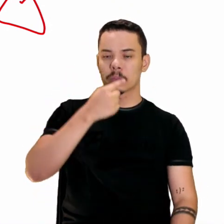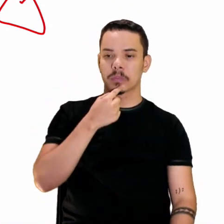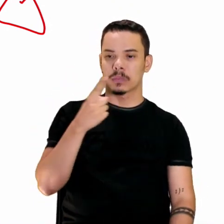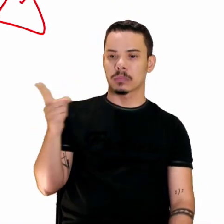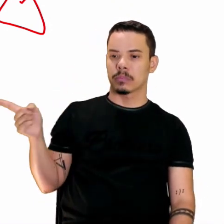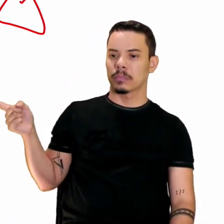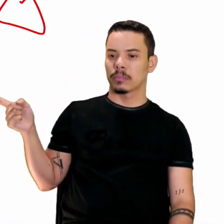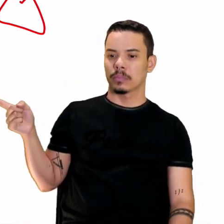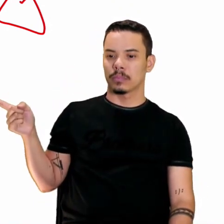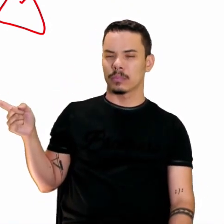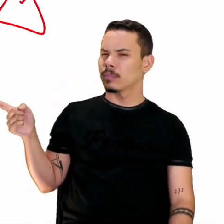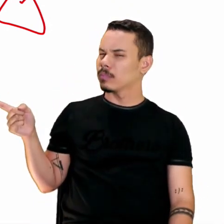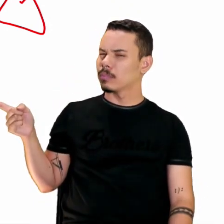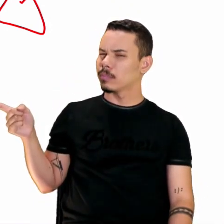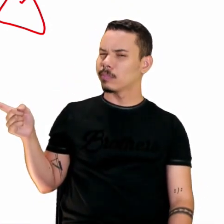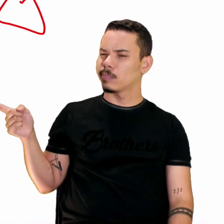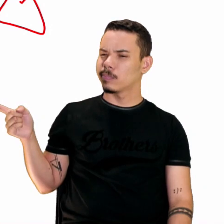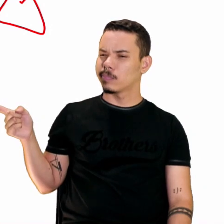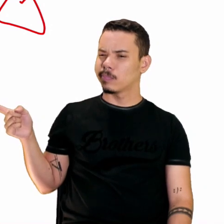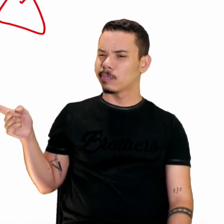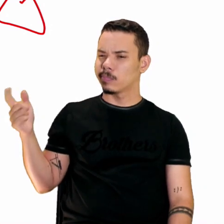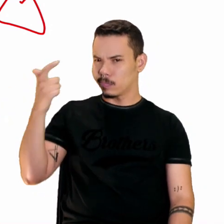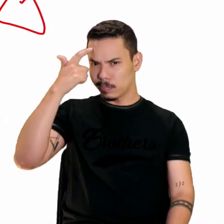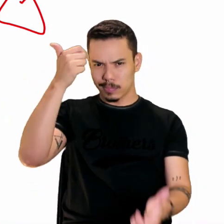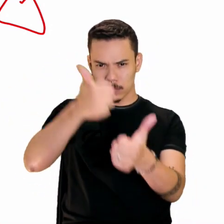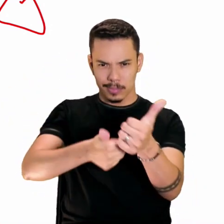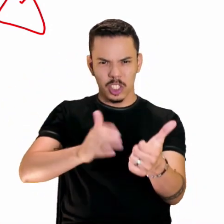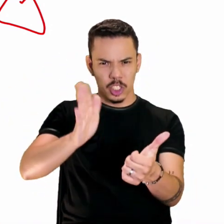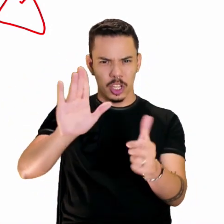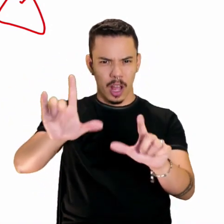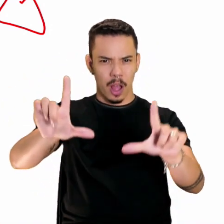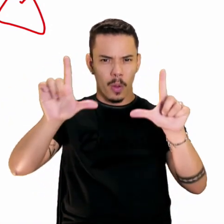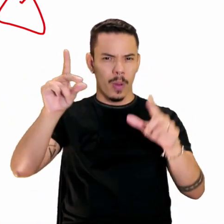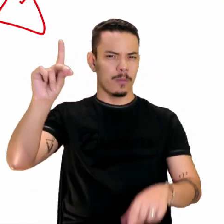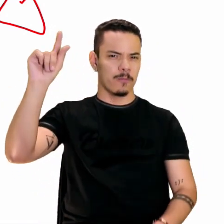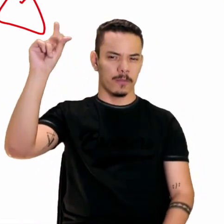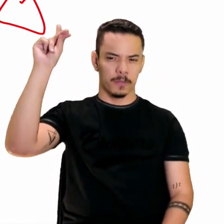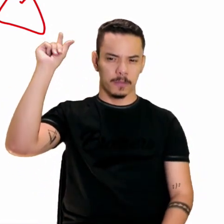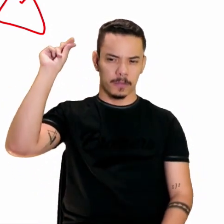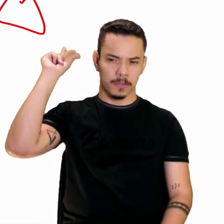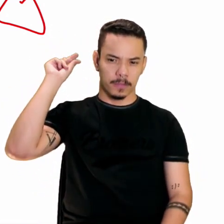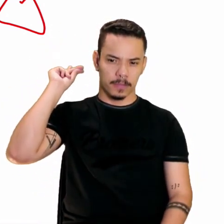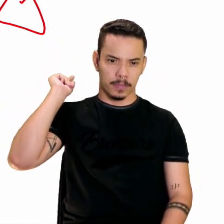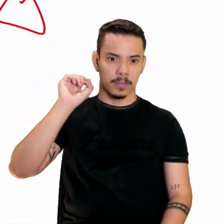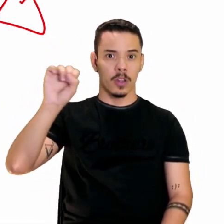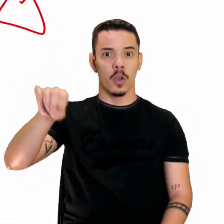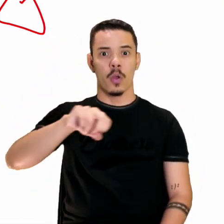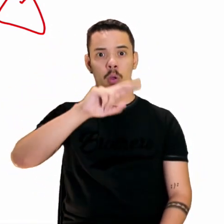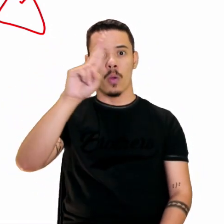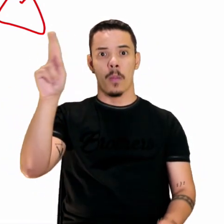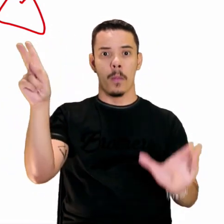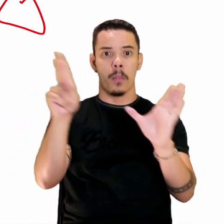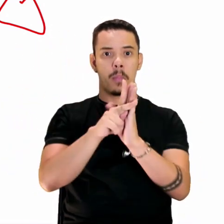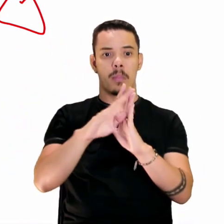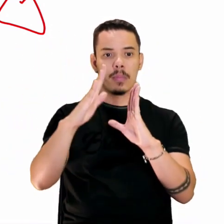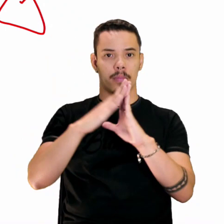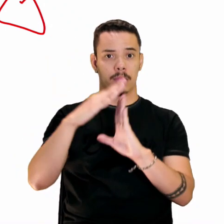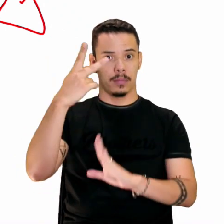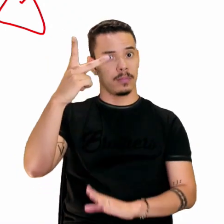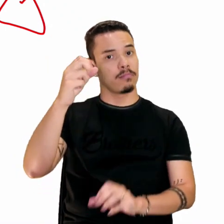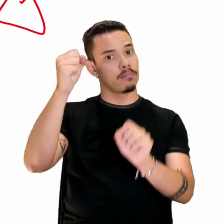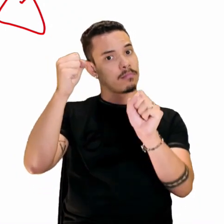né? Tá lembrando algum quadro por aí que já passou? Talvez até na sua própria casa, Na própria casa pode ter.